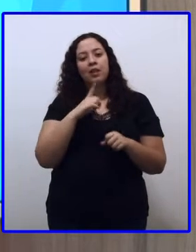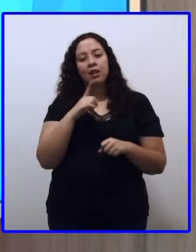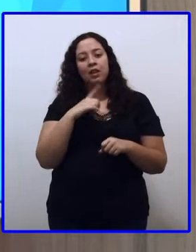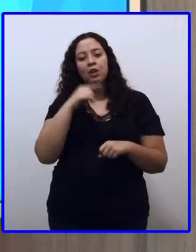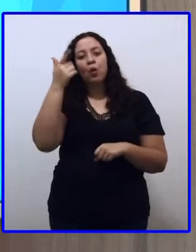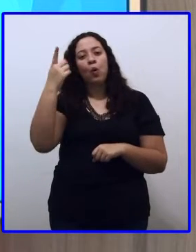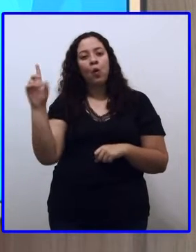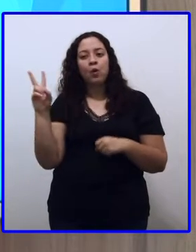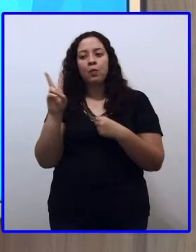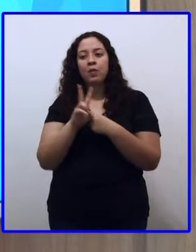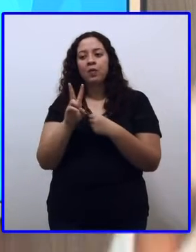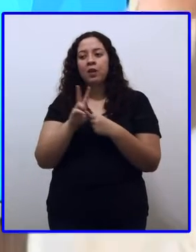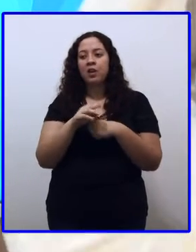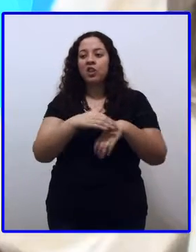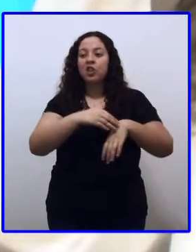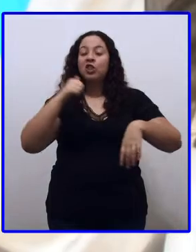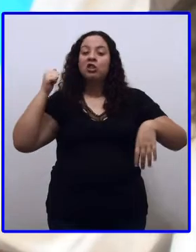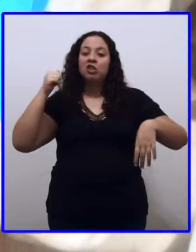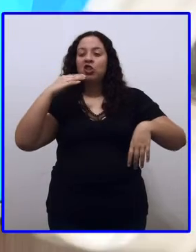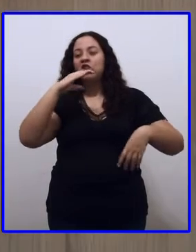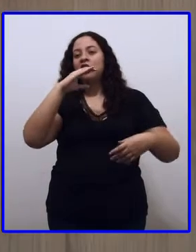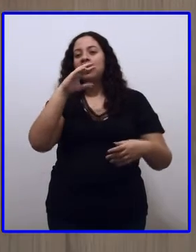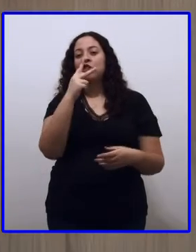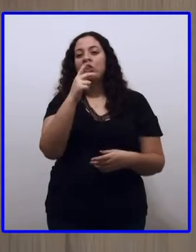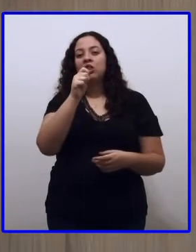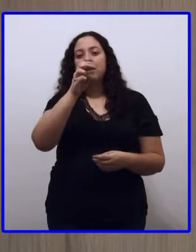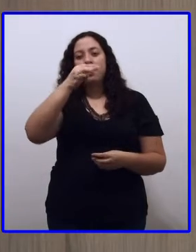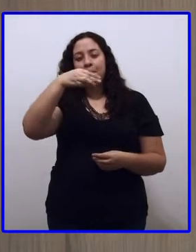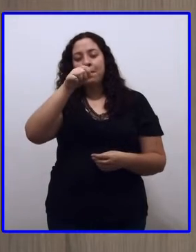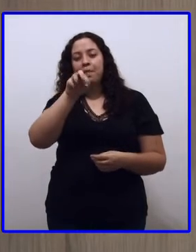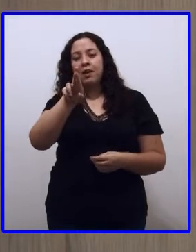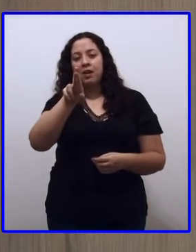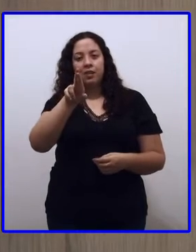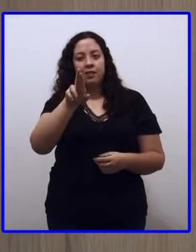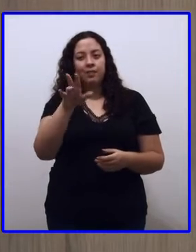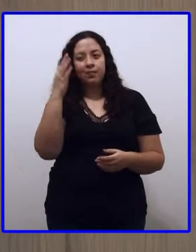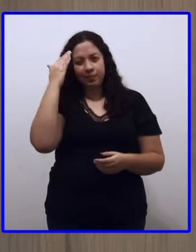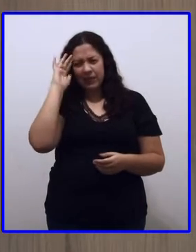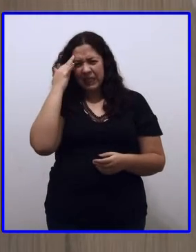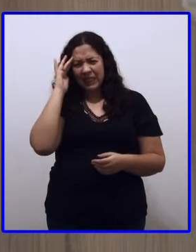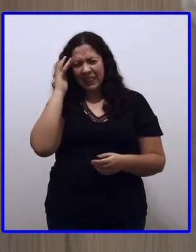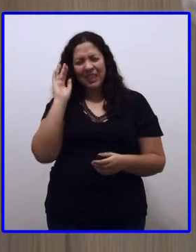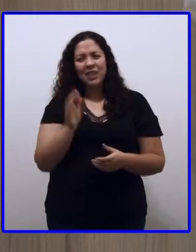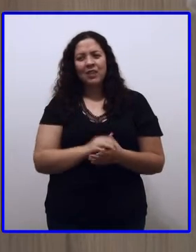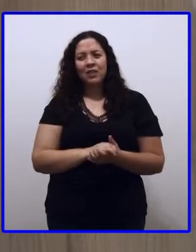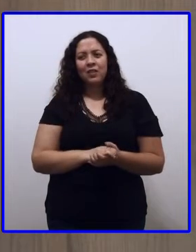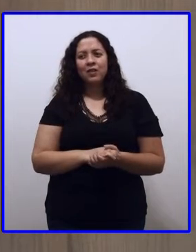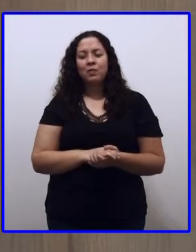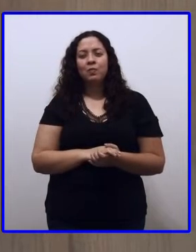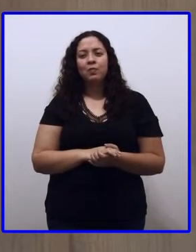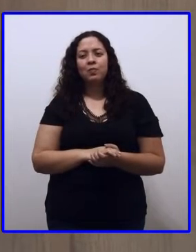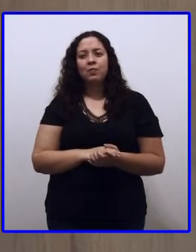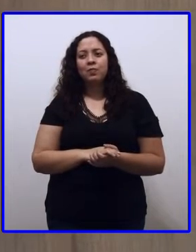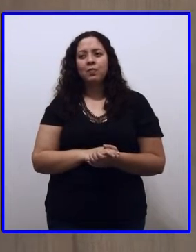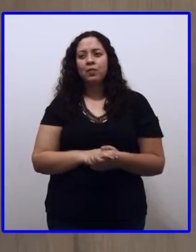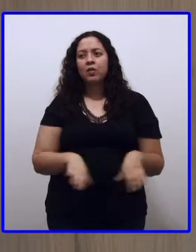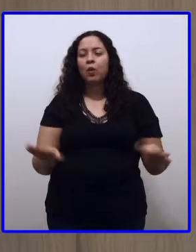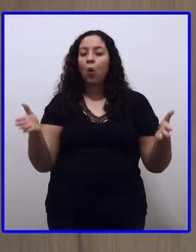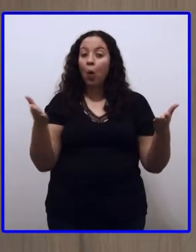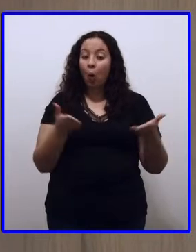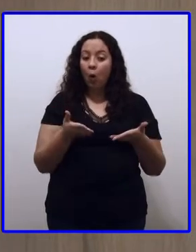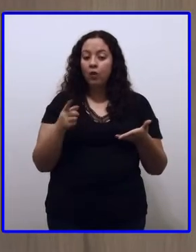chamávamos, que é do verbo chamar. Certo, galerinha? Então,